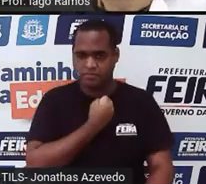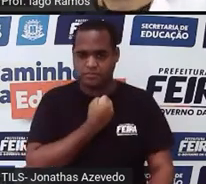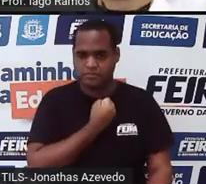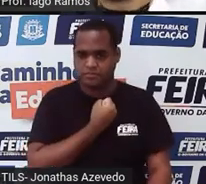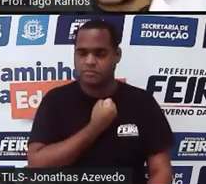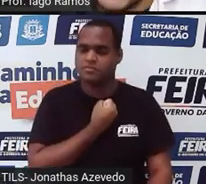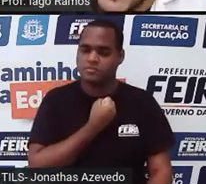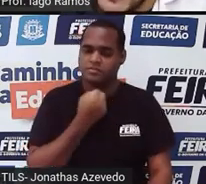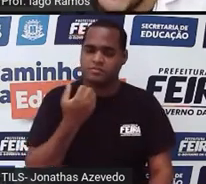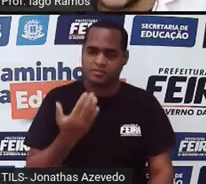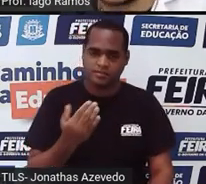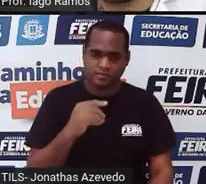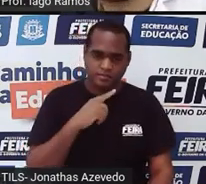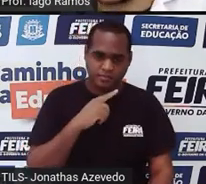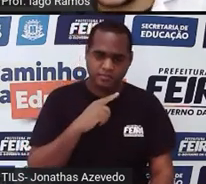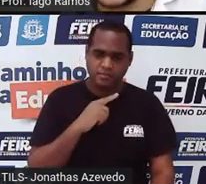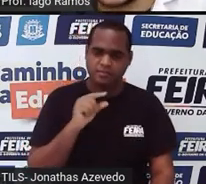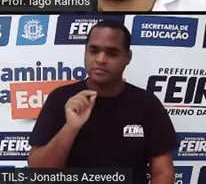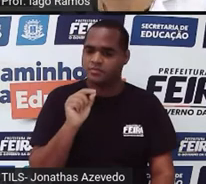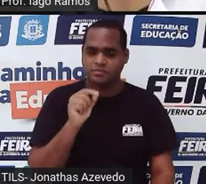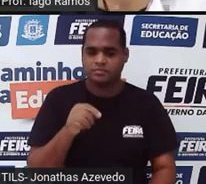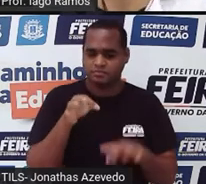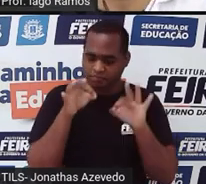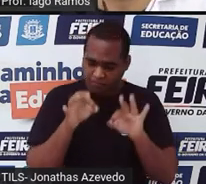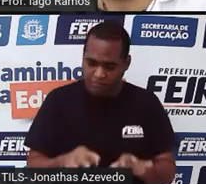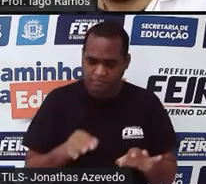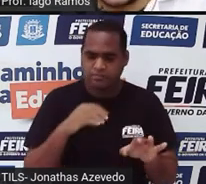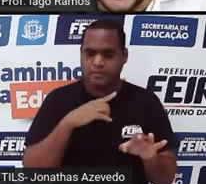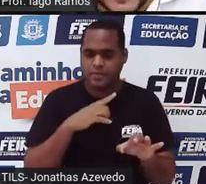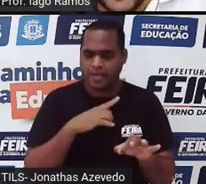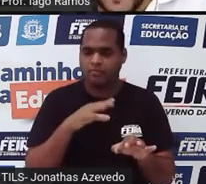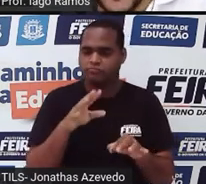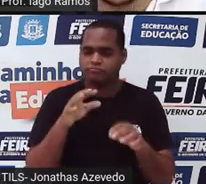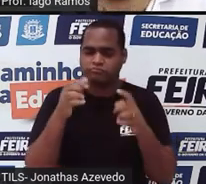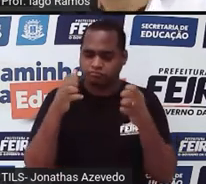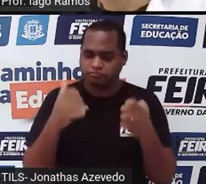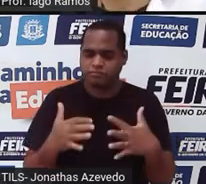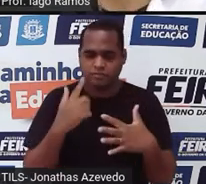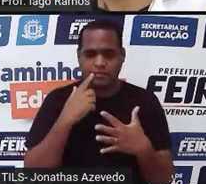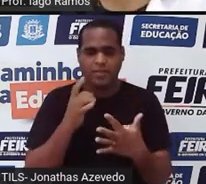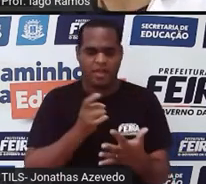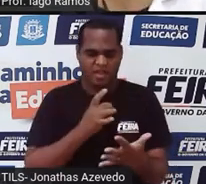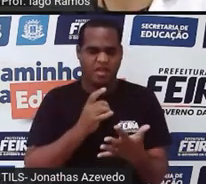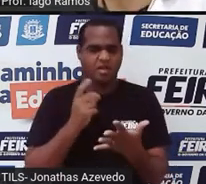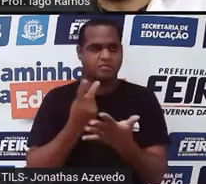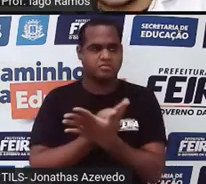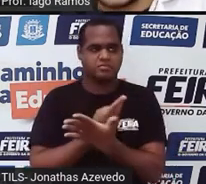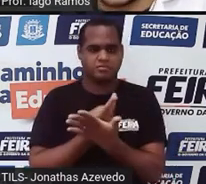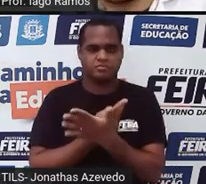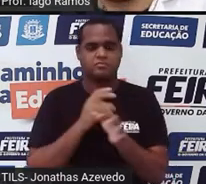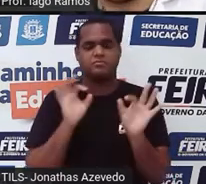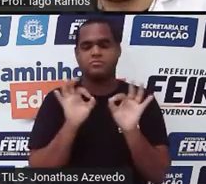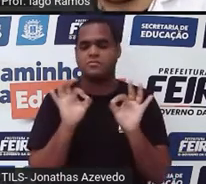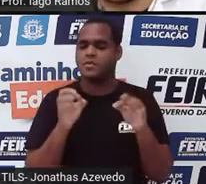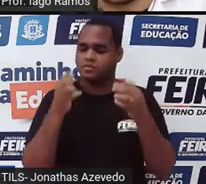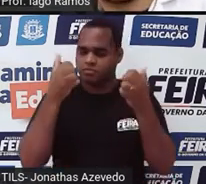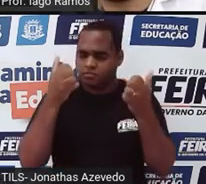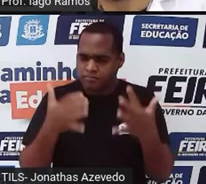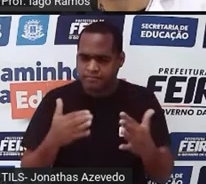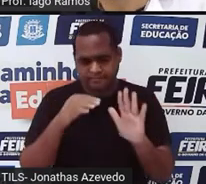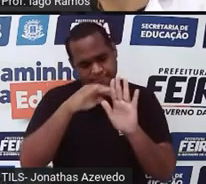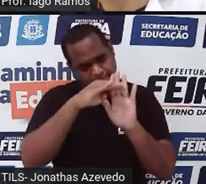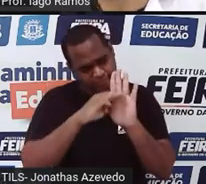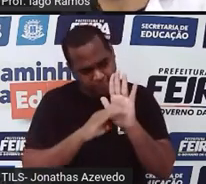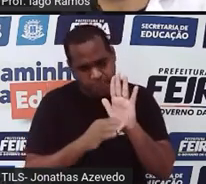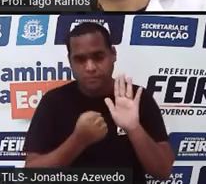tá? Eu posso dizer isso com toda certeza, sem medo de errar. E essa sequência numérica que você conhece